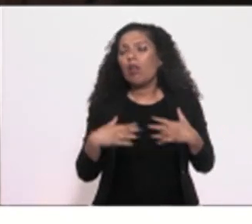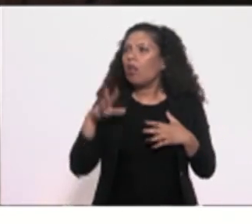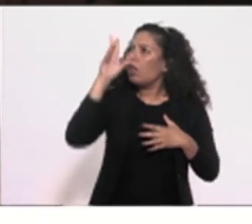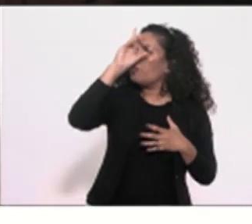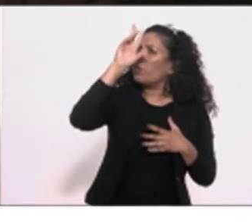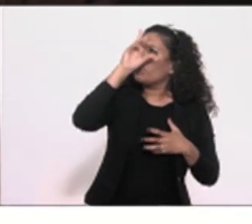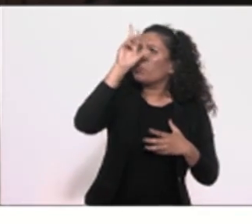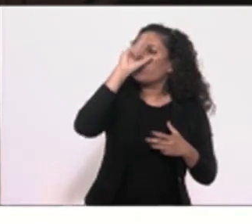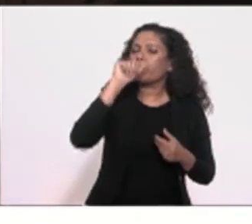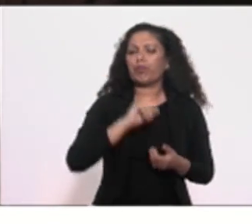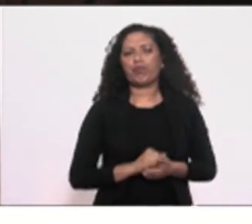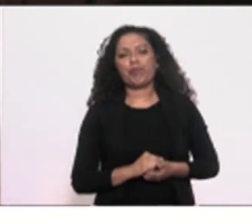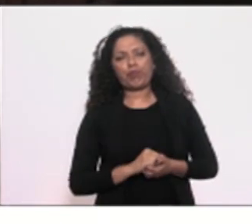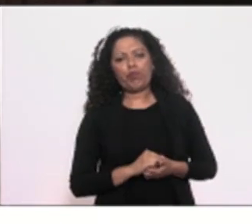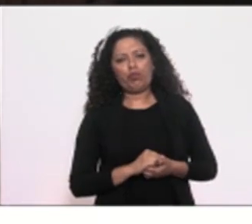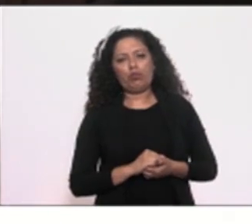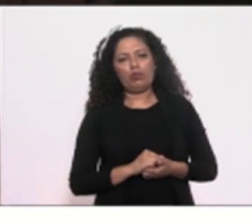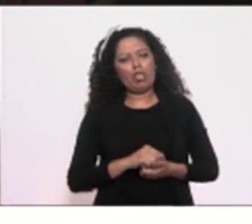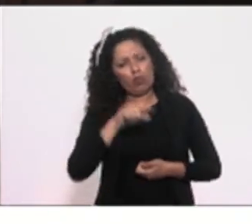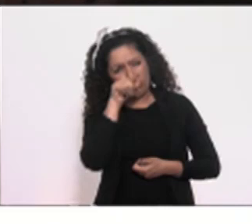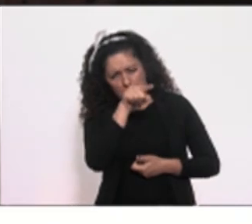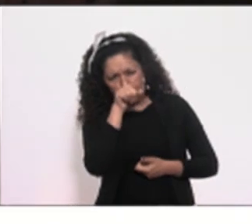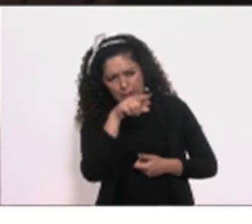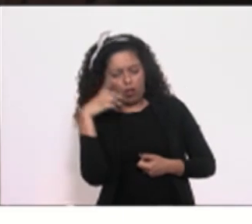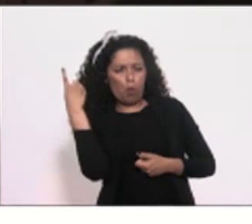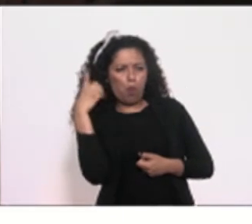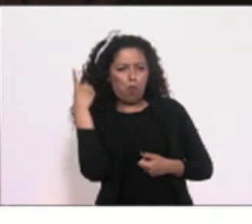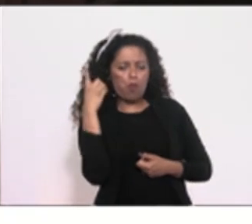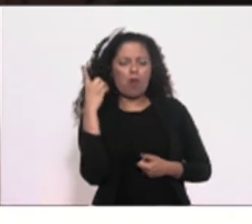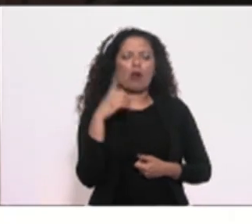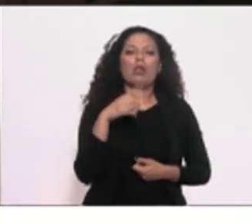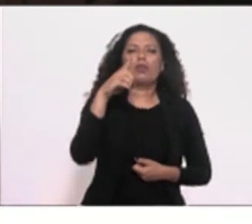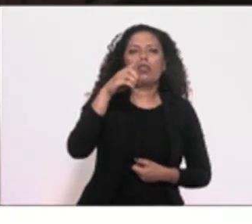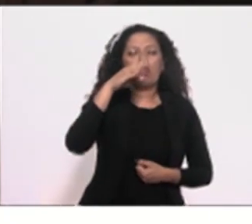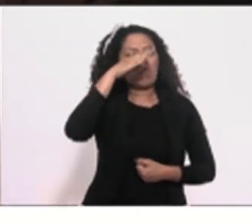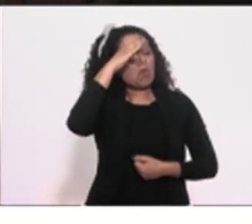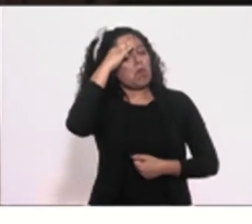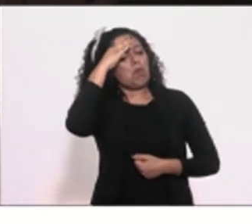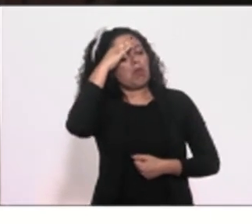subtenente, deputado Bernardo,